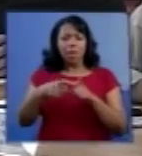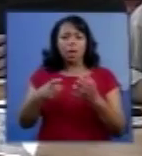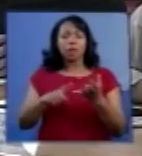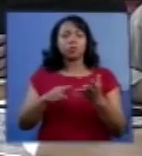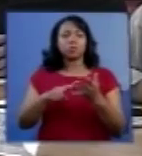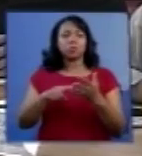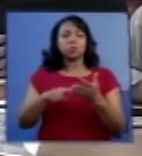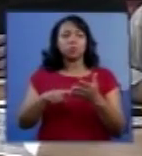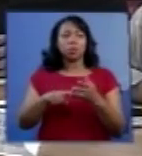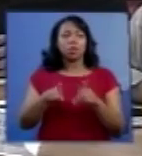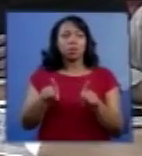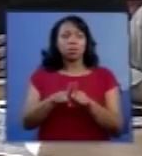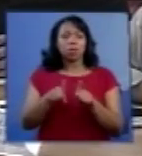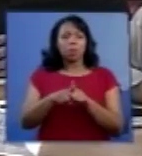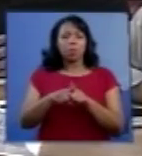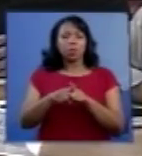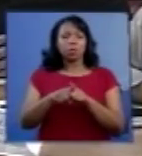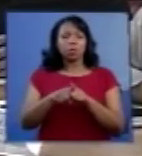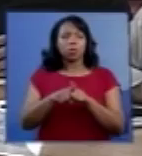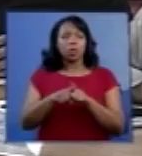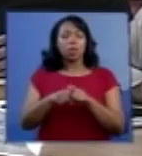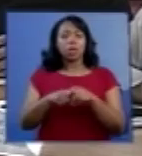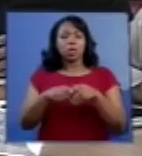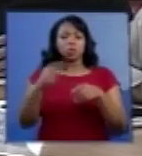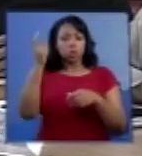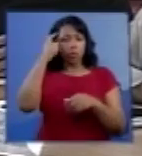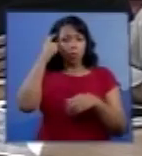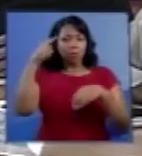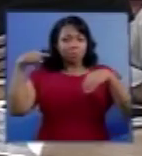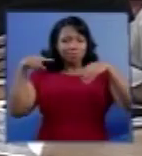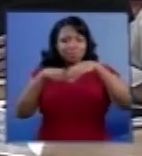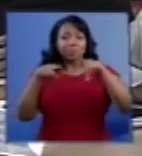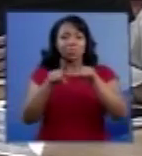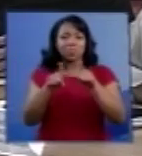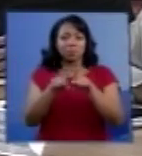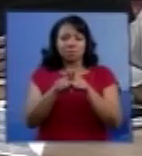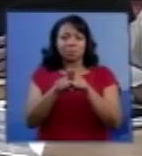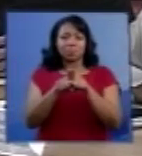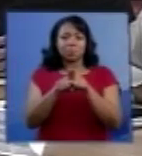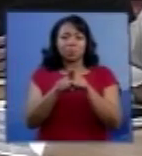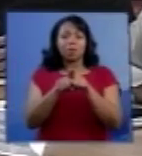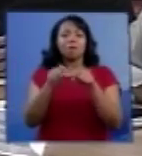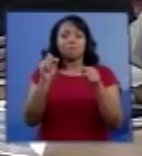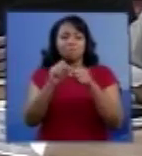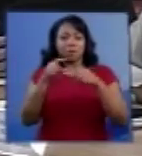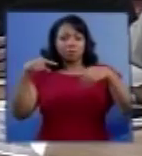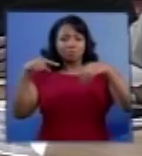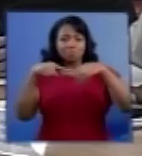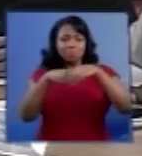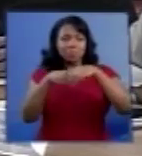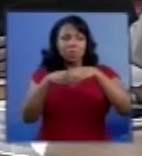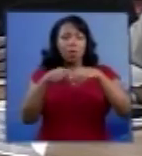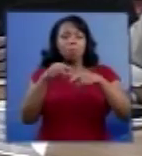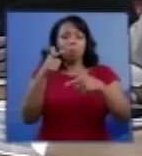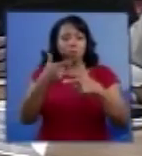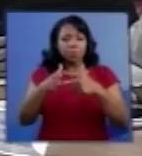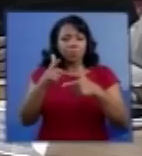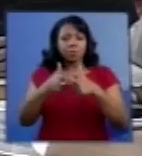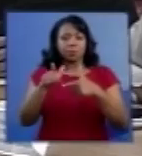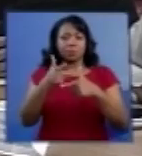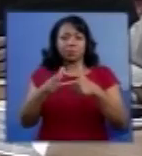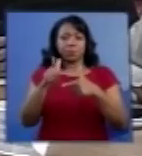tomografia da ressonância magnética, em relação ao caso,